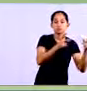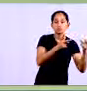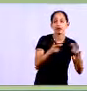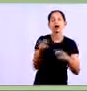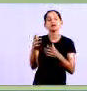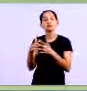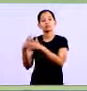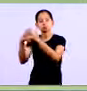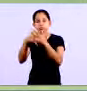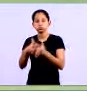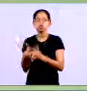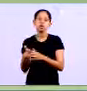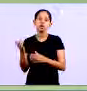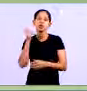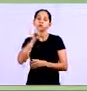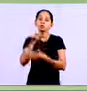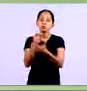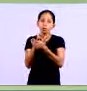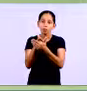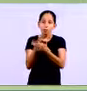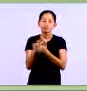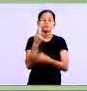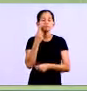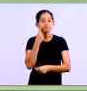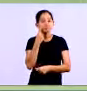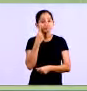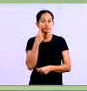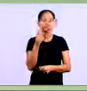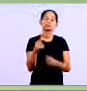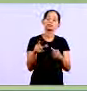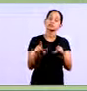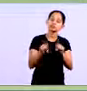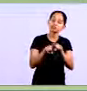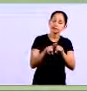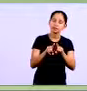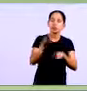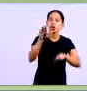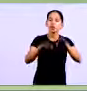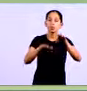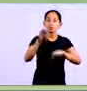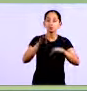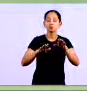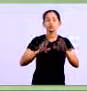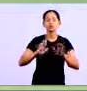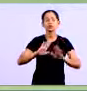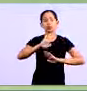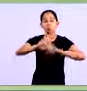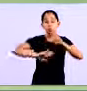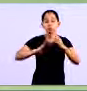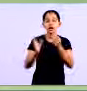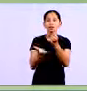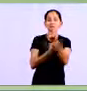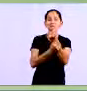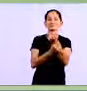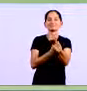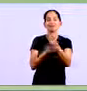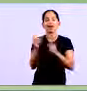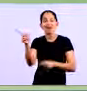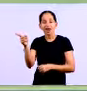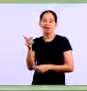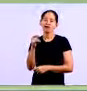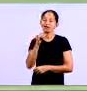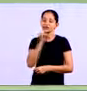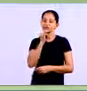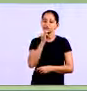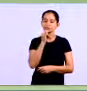como conseguir um preço melhor na hora de comprar agir como proteção contra aumento de preço muitas vezes ou se você está acontece muito por